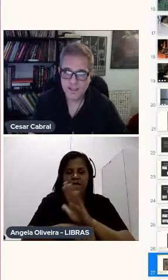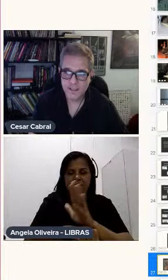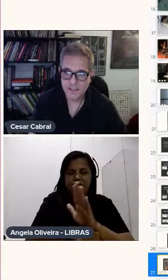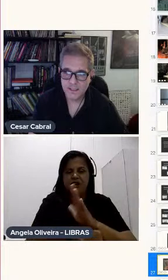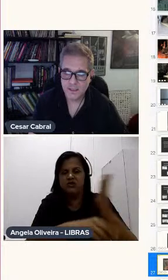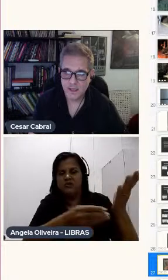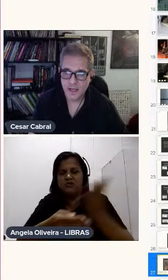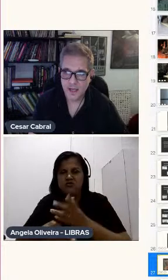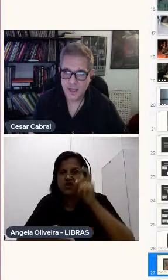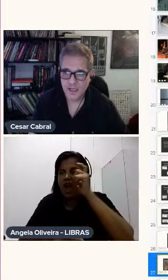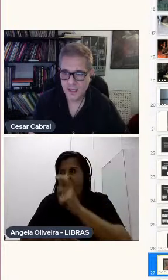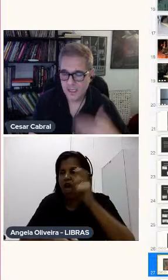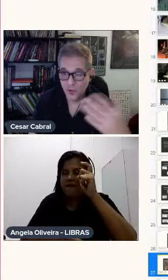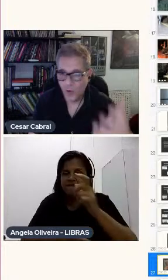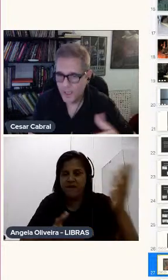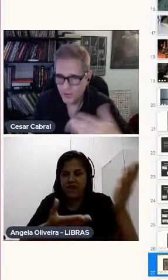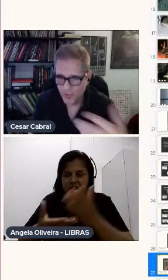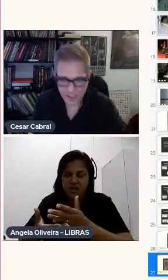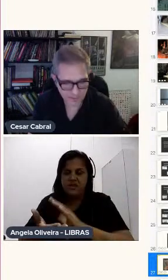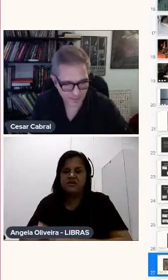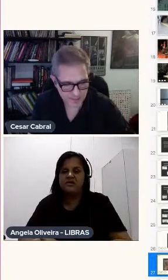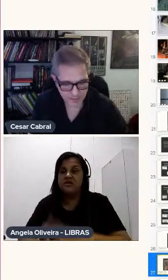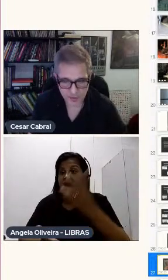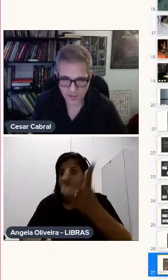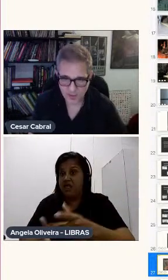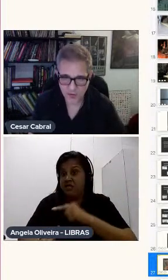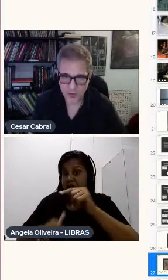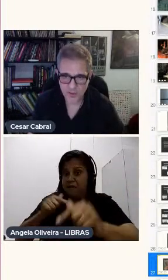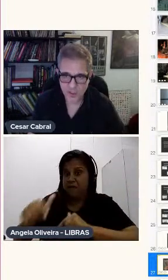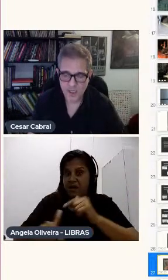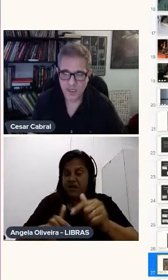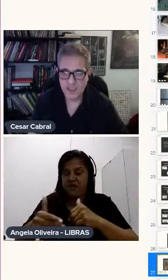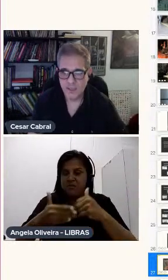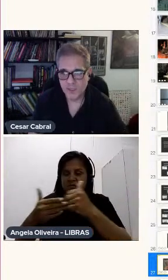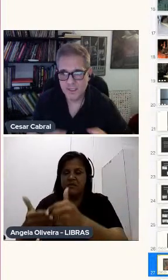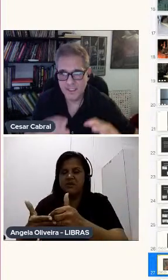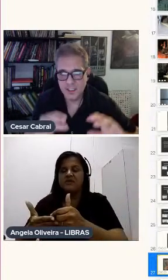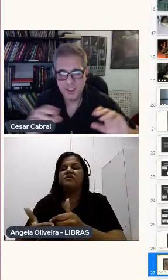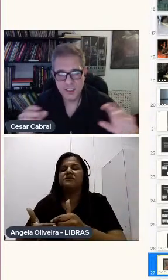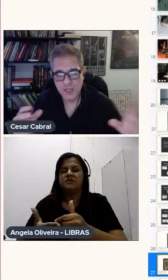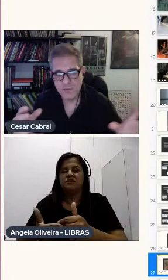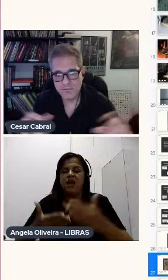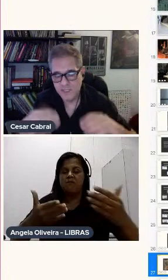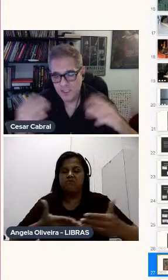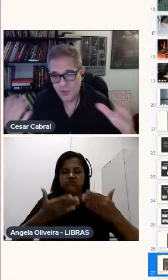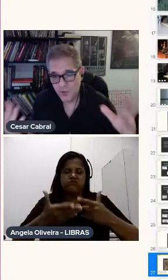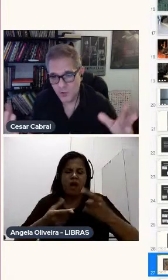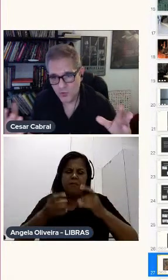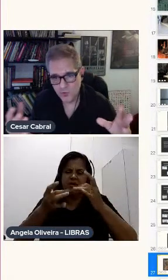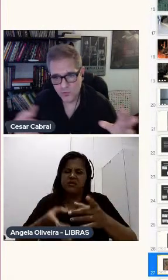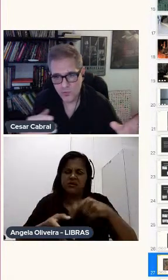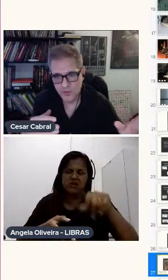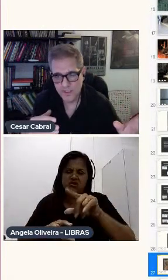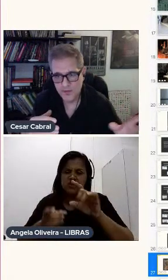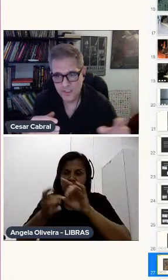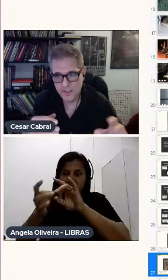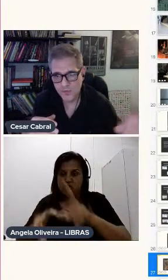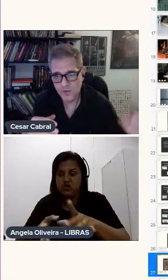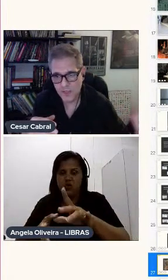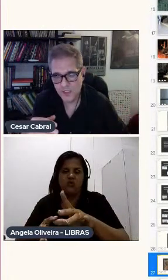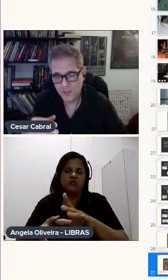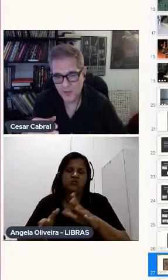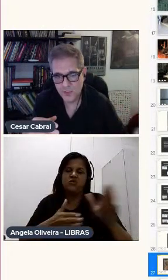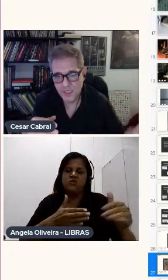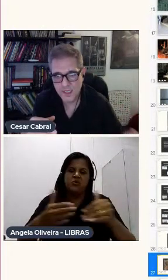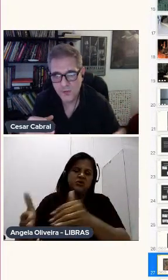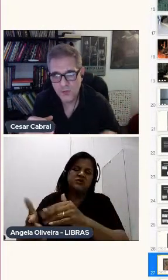Referências Ele atuando ali Para passar para os animadores Até porque Se a gente Deixa solto Um processo desse